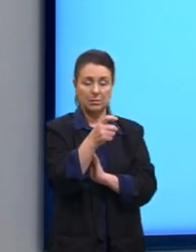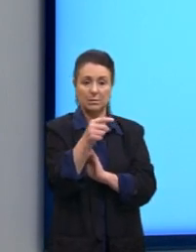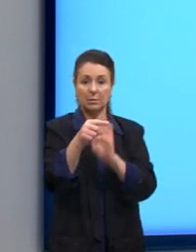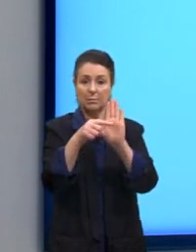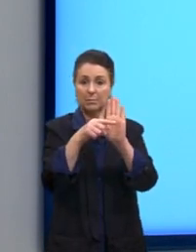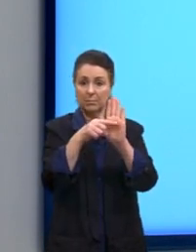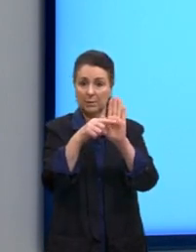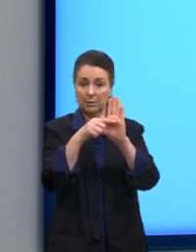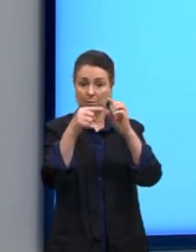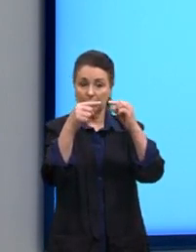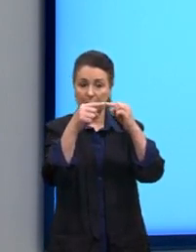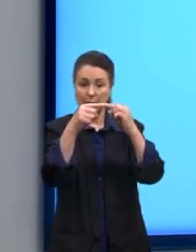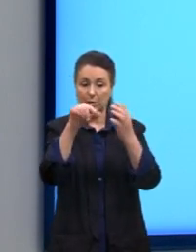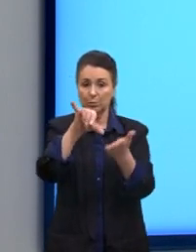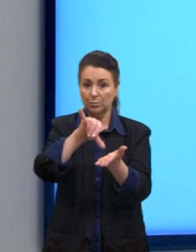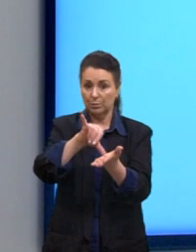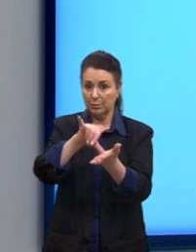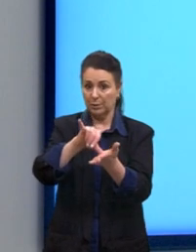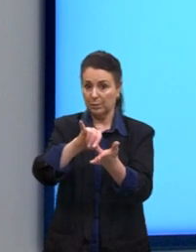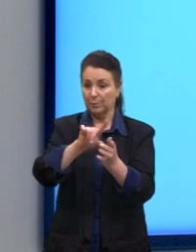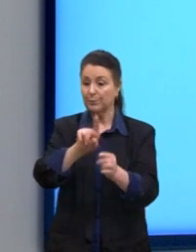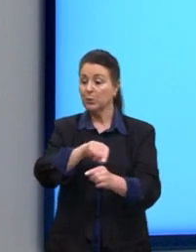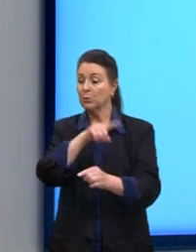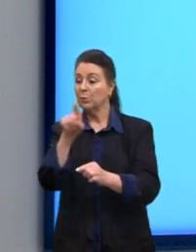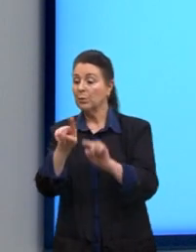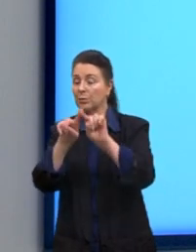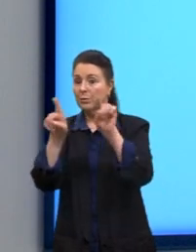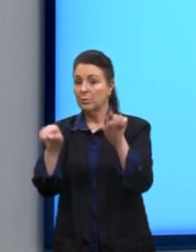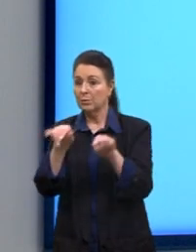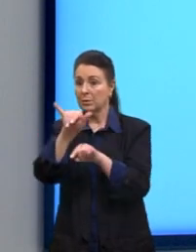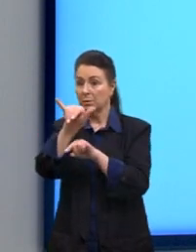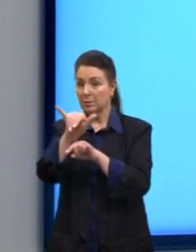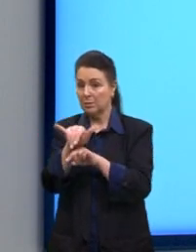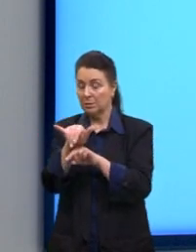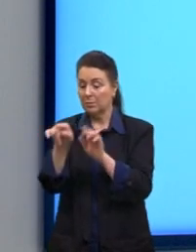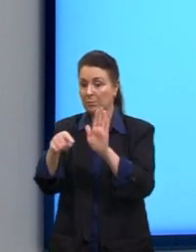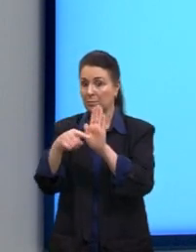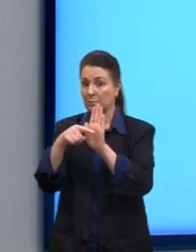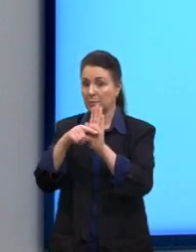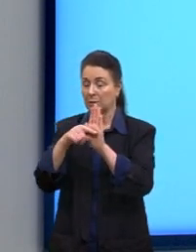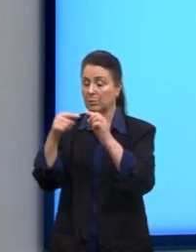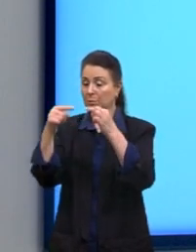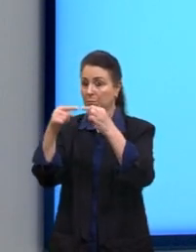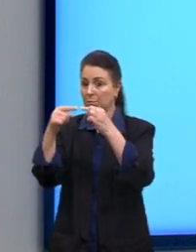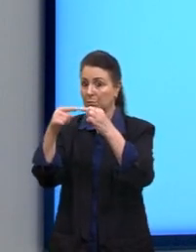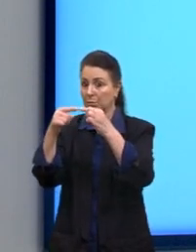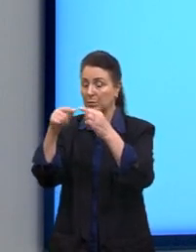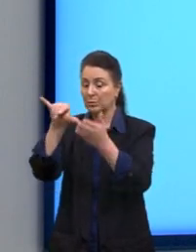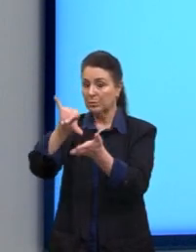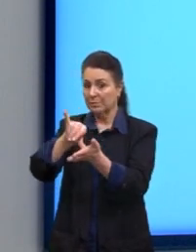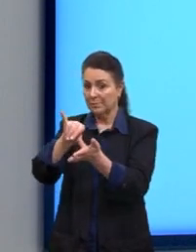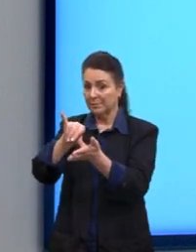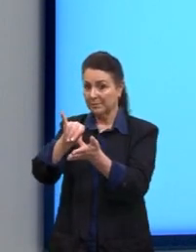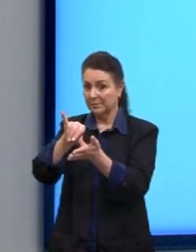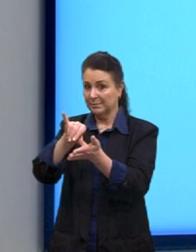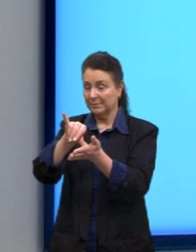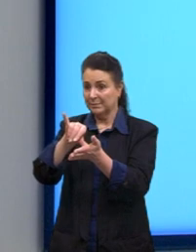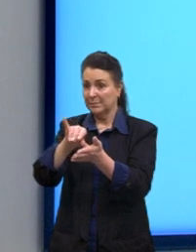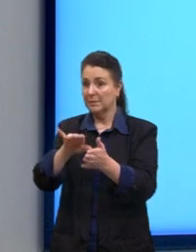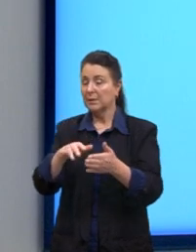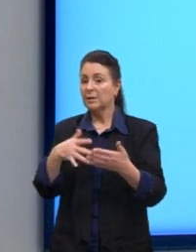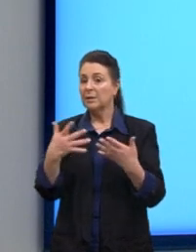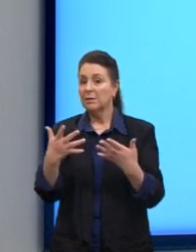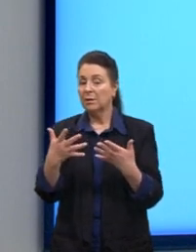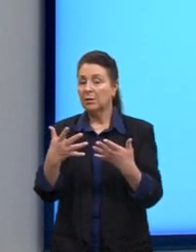a coordenada do centro. No segundo parênteses, Y menos a coordenada do centro. Então, nada mais do que uma